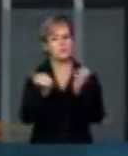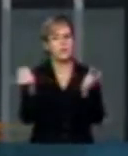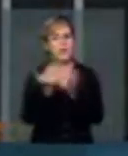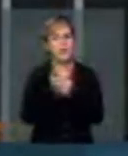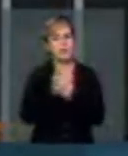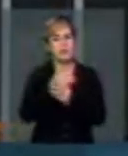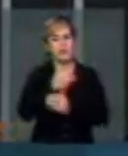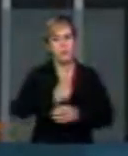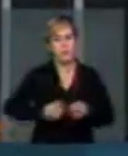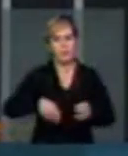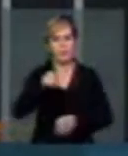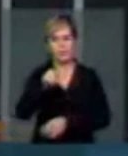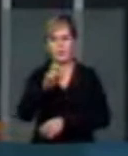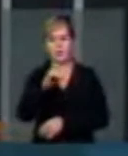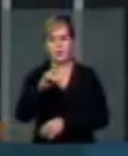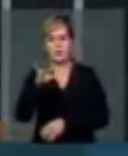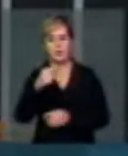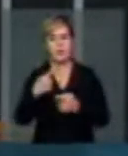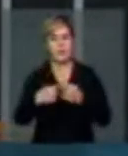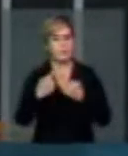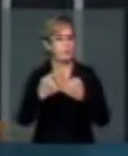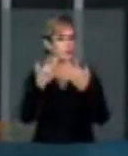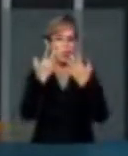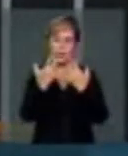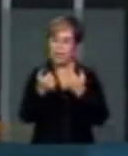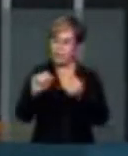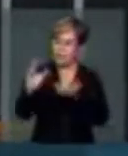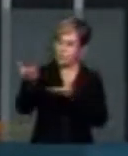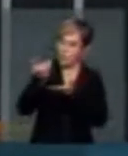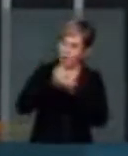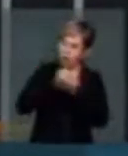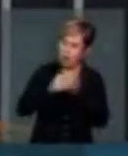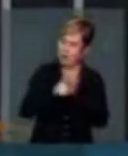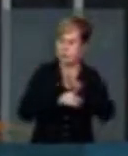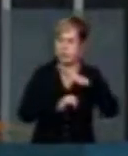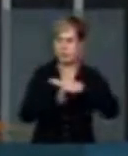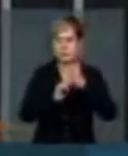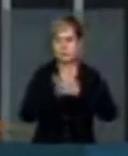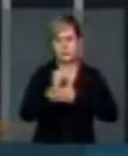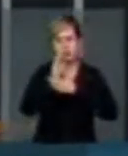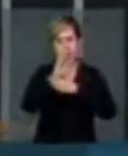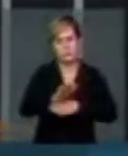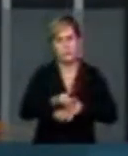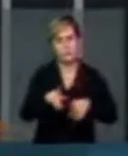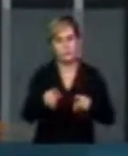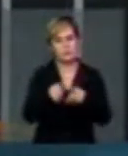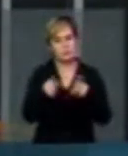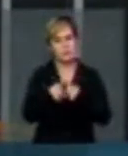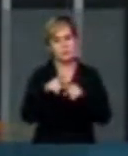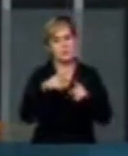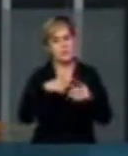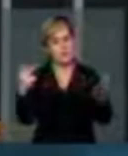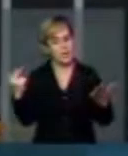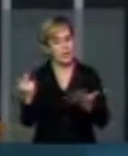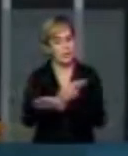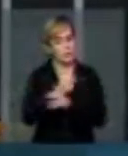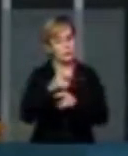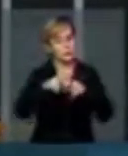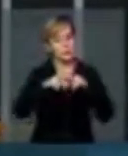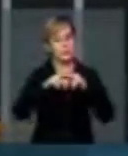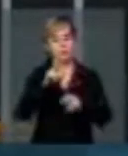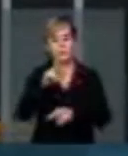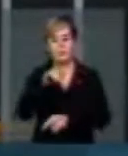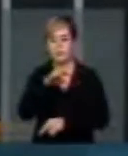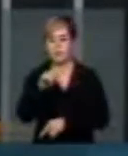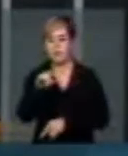Esta ação diz respeito ao não recolhimento das contribuições das patrocinadores, algo que decorreu sobretudo em função da omissão da